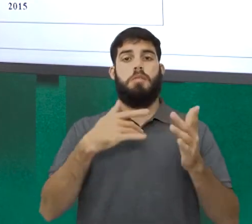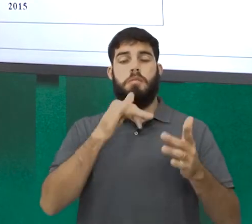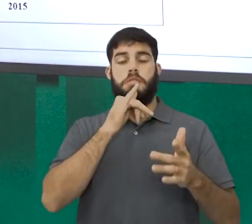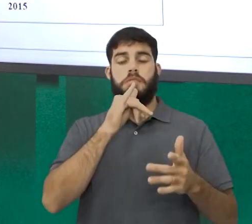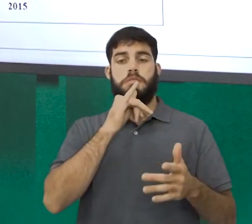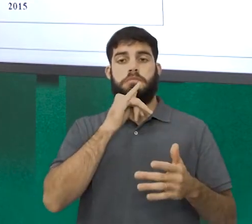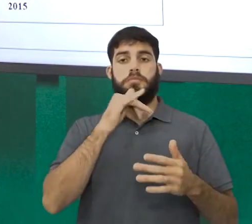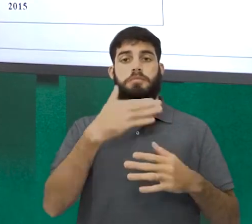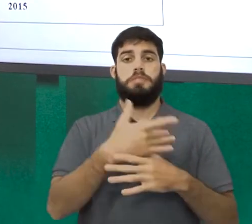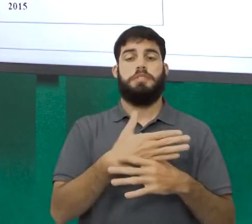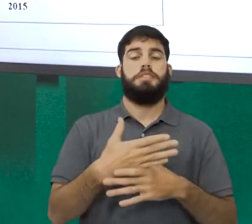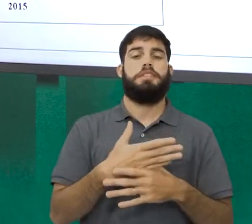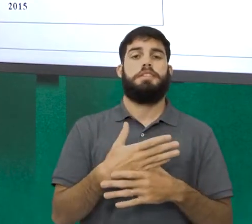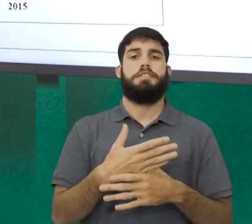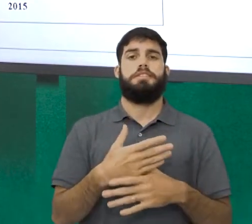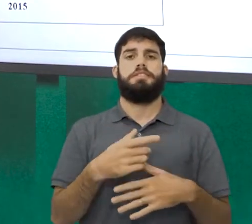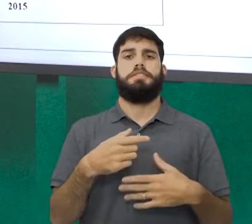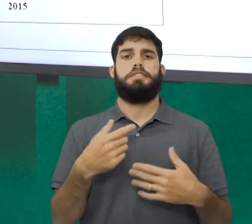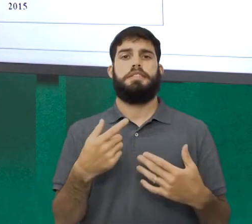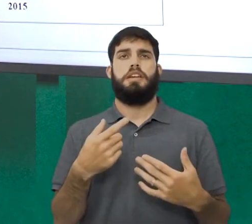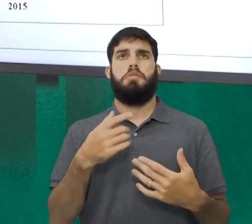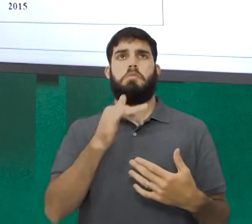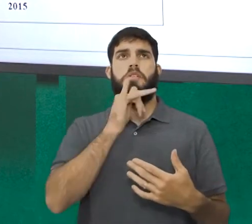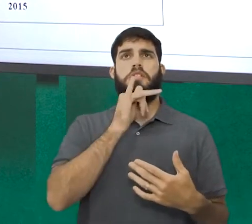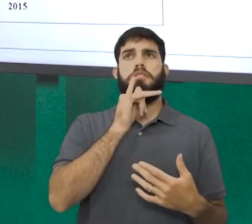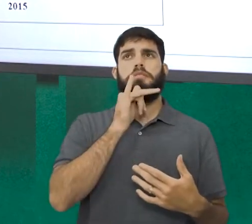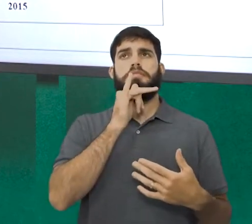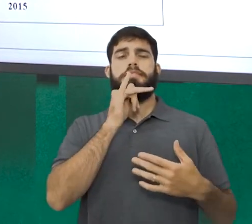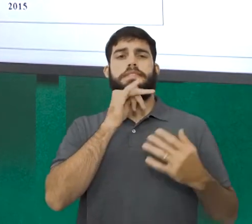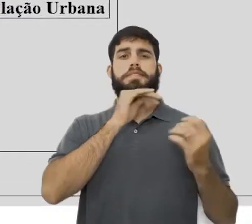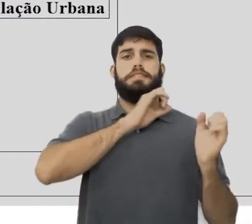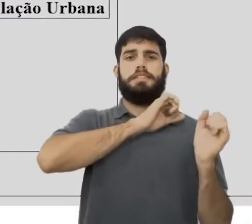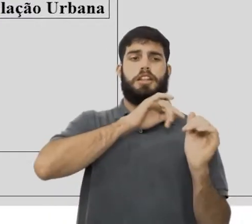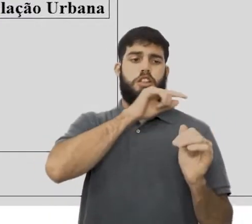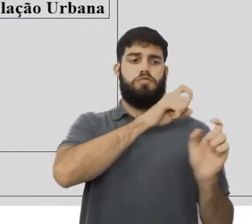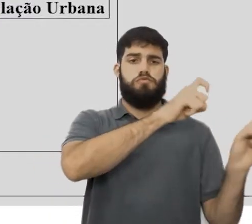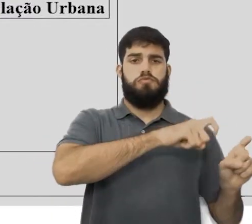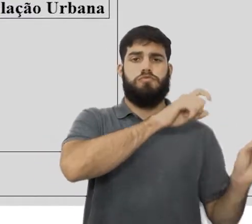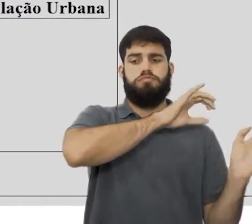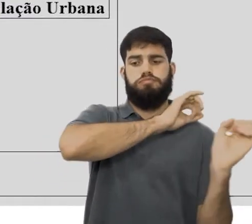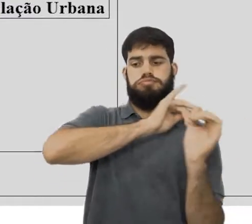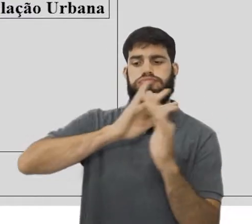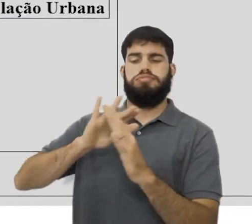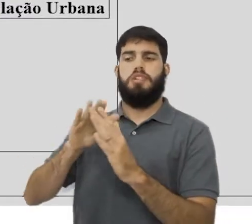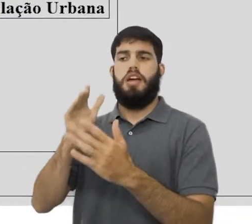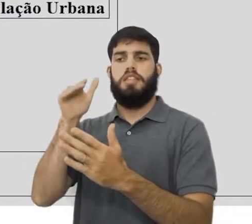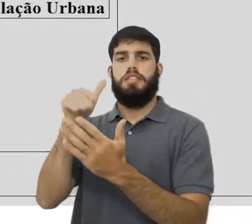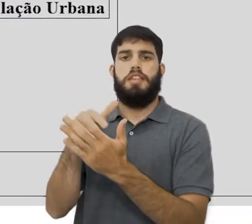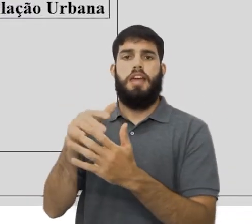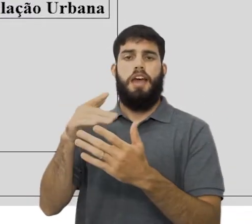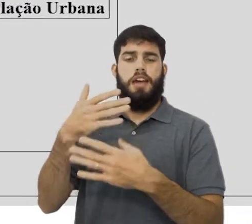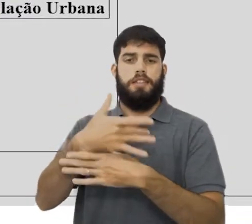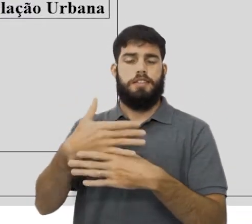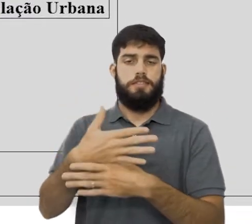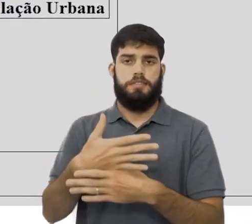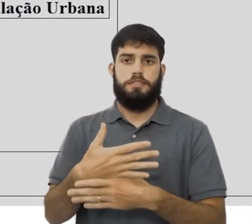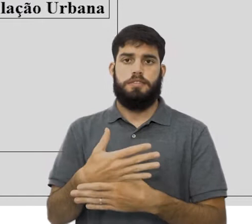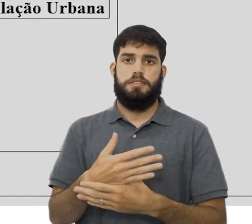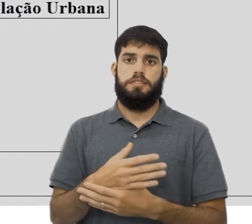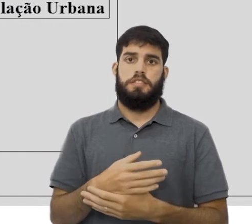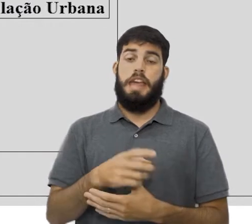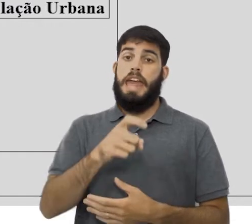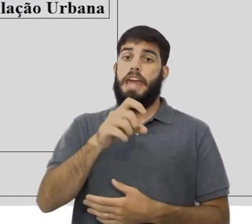tendem a dizer Ah, é a saída do homem do campo para a cidade. Note bem, você acabou de conceituar